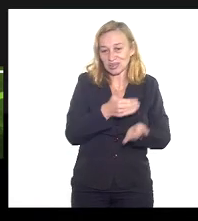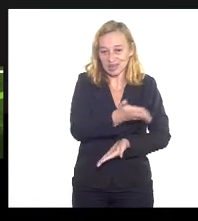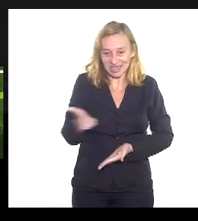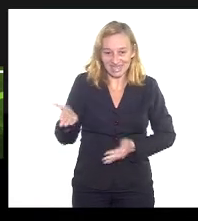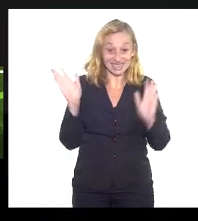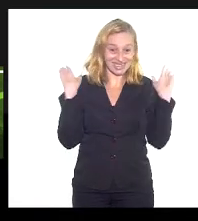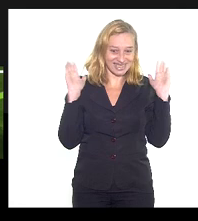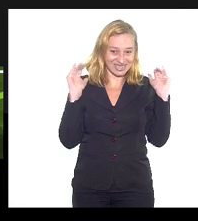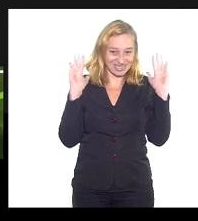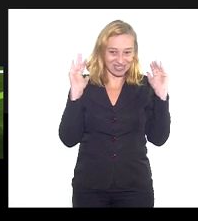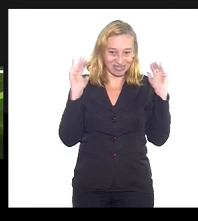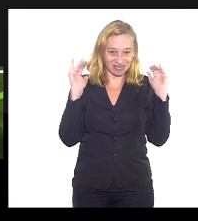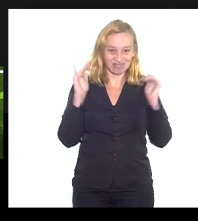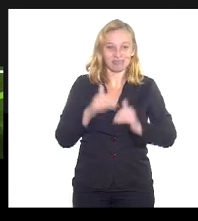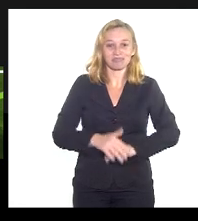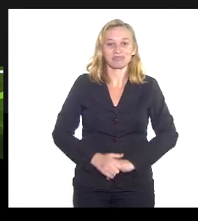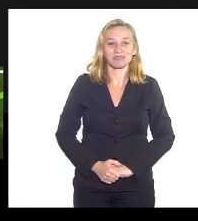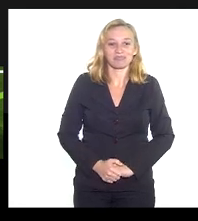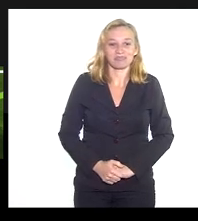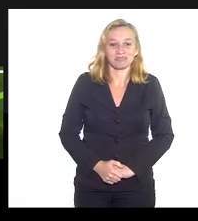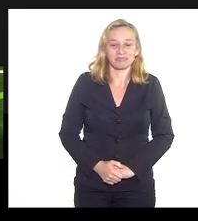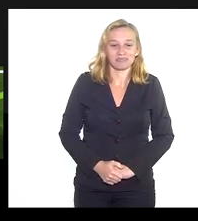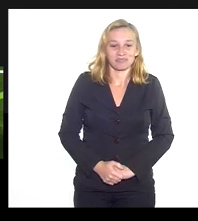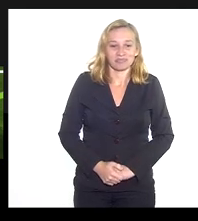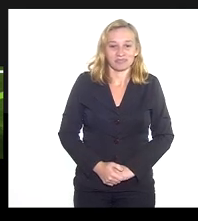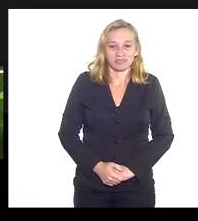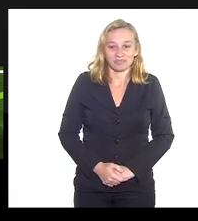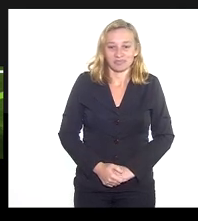aí a